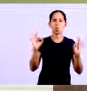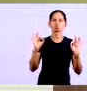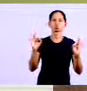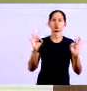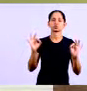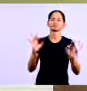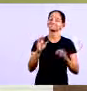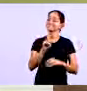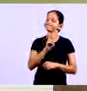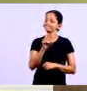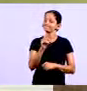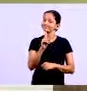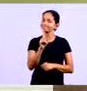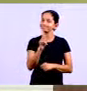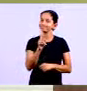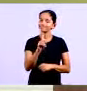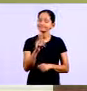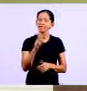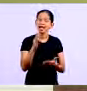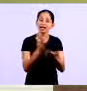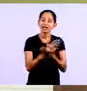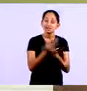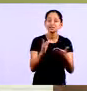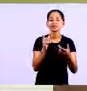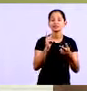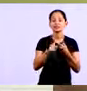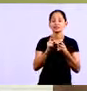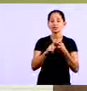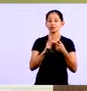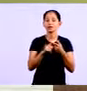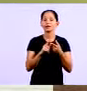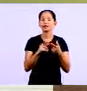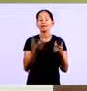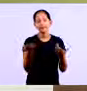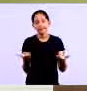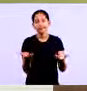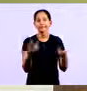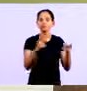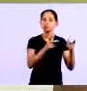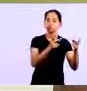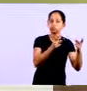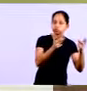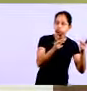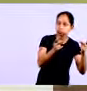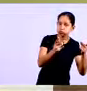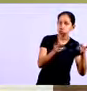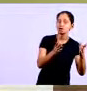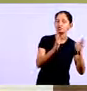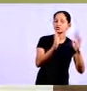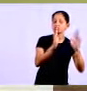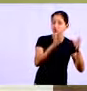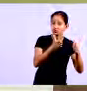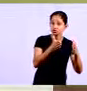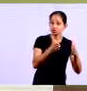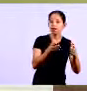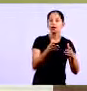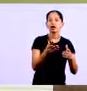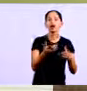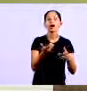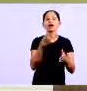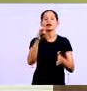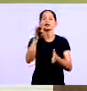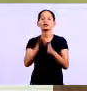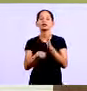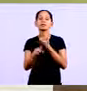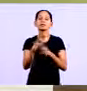ro só que muitas vezes esse recurso em caixa é porque vendeu teve um volume de vendas grande e às vezes até essa venda com prejuí